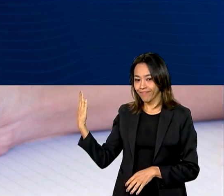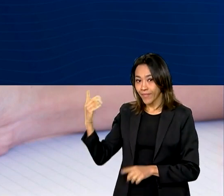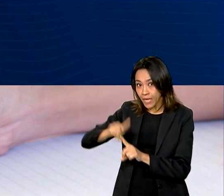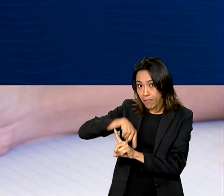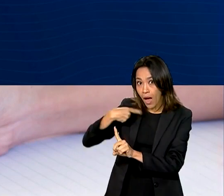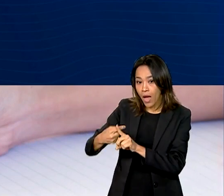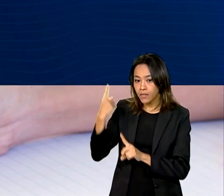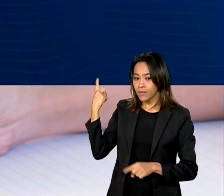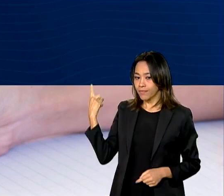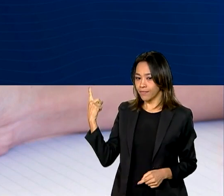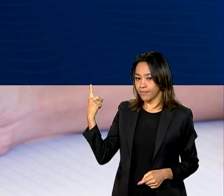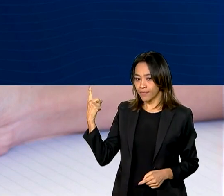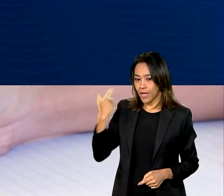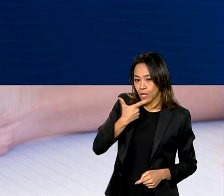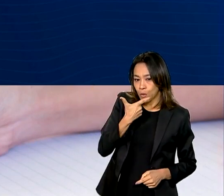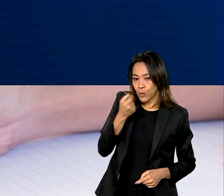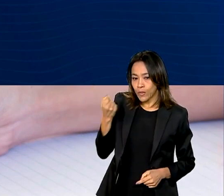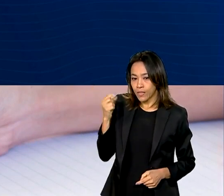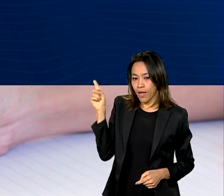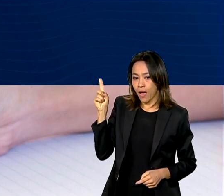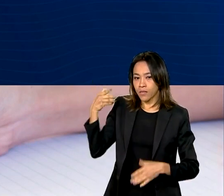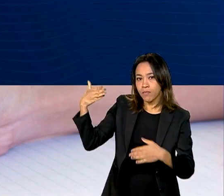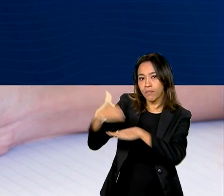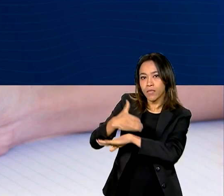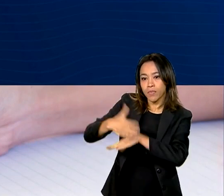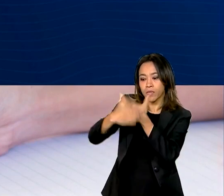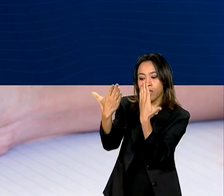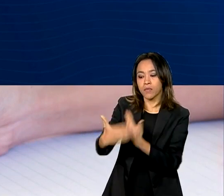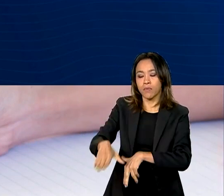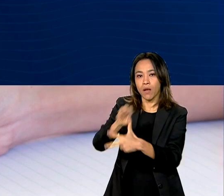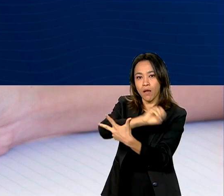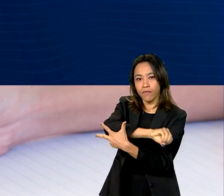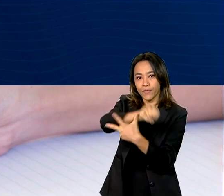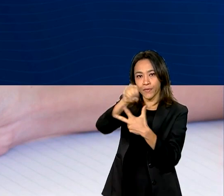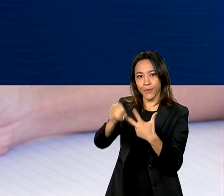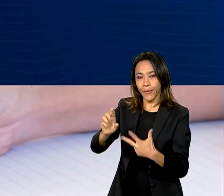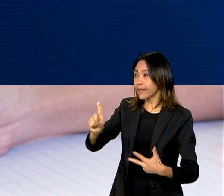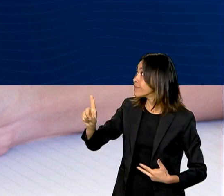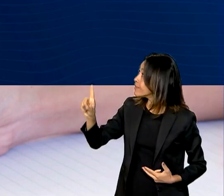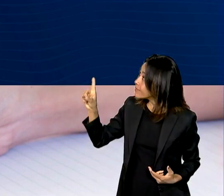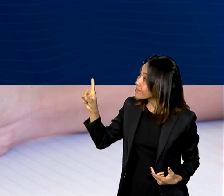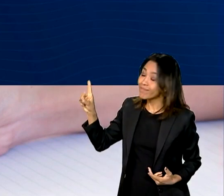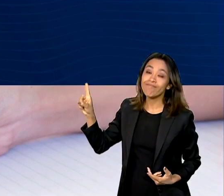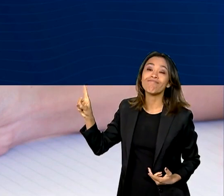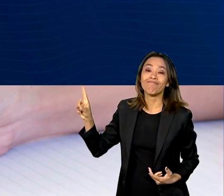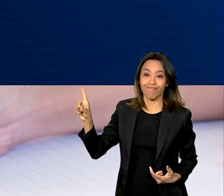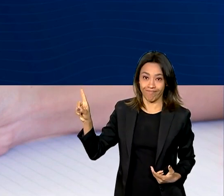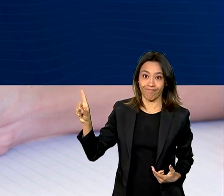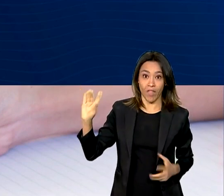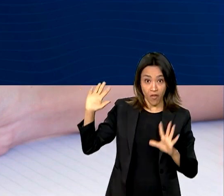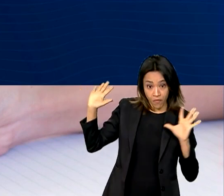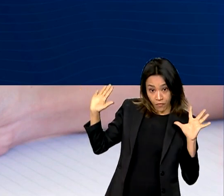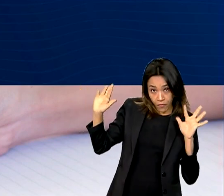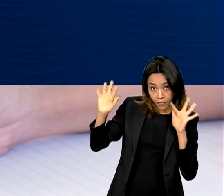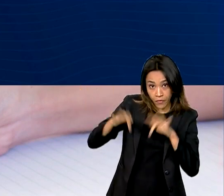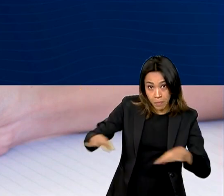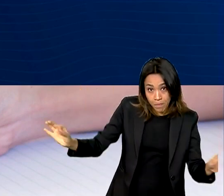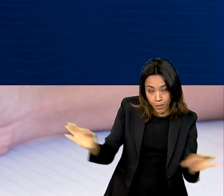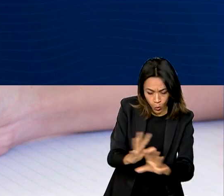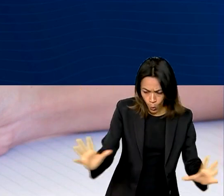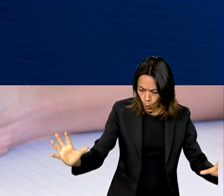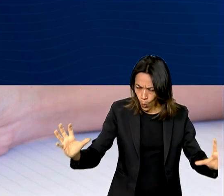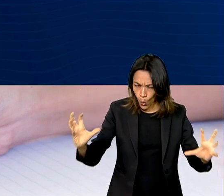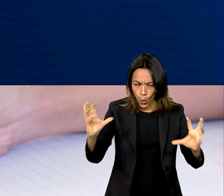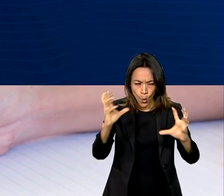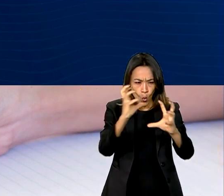200 reais pela participação no Exame Nacional do Ensino Médio, o Enem. No final, os valores